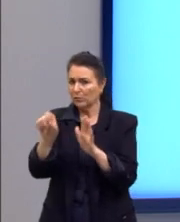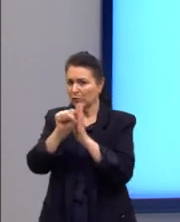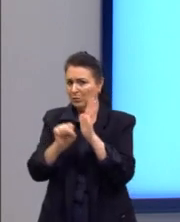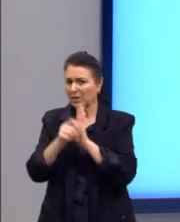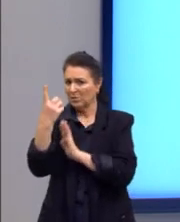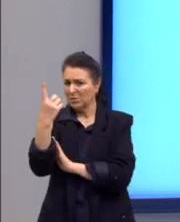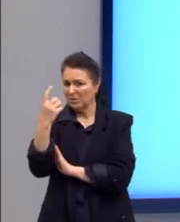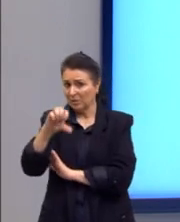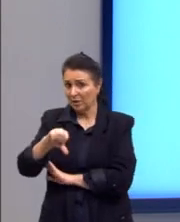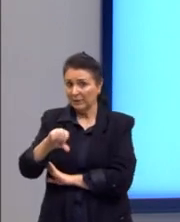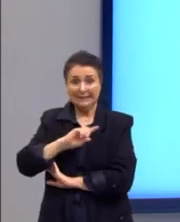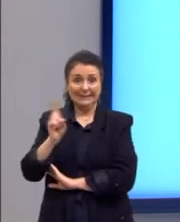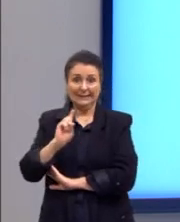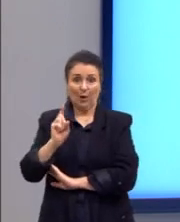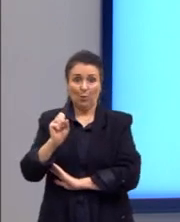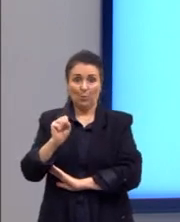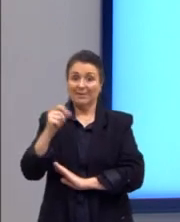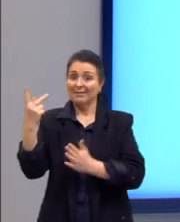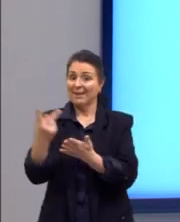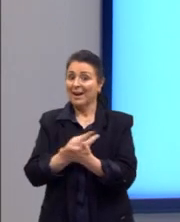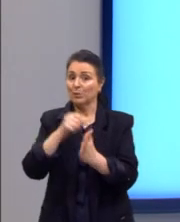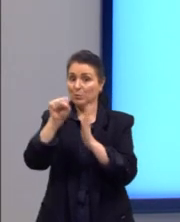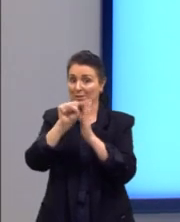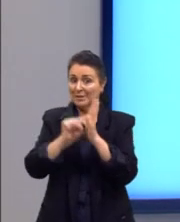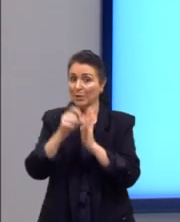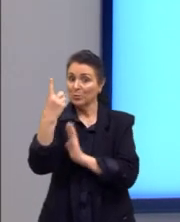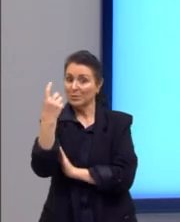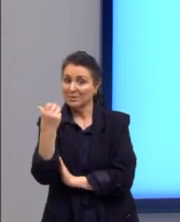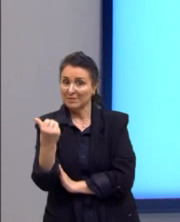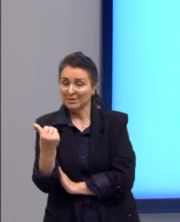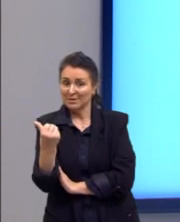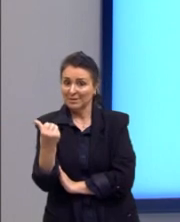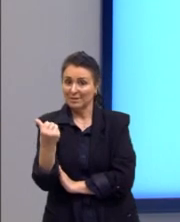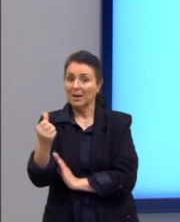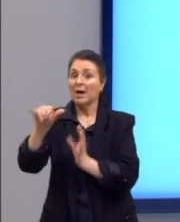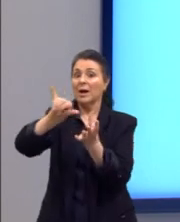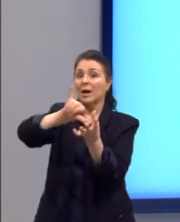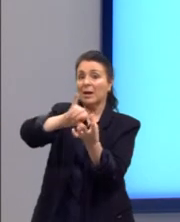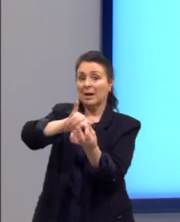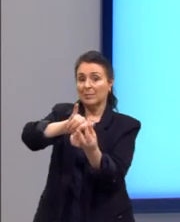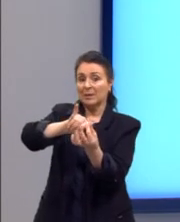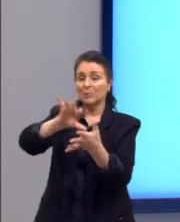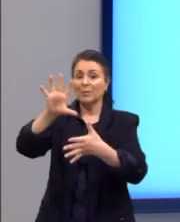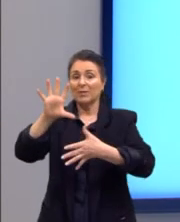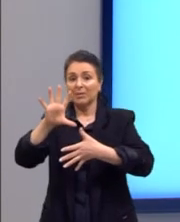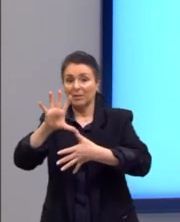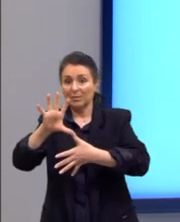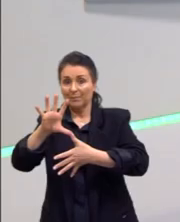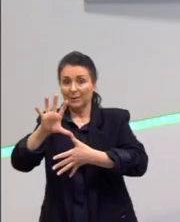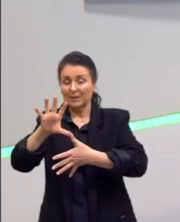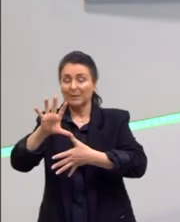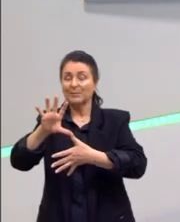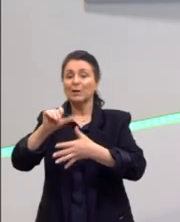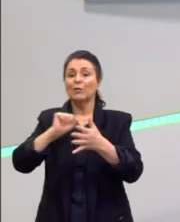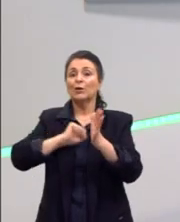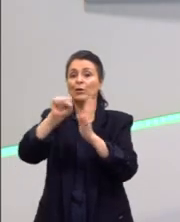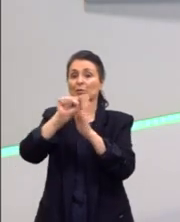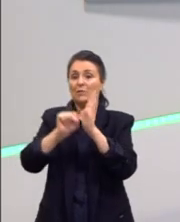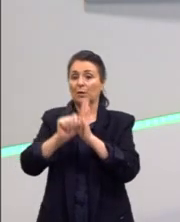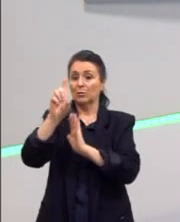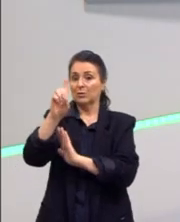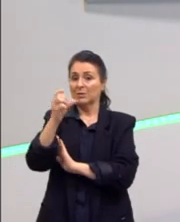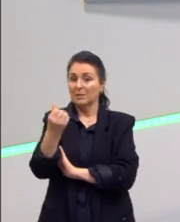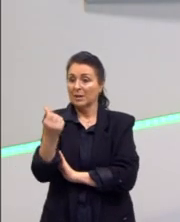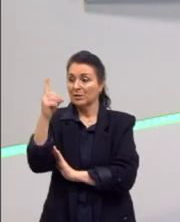XVI. Então, temos que marcar isso. O colonialismo na América foi entre o século XVI e XVIII.